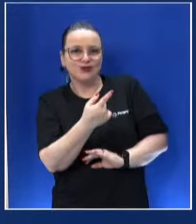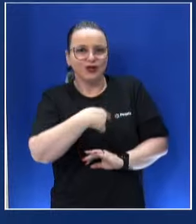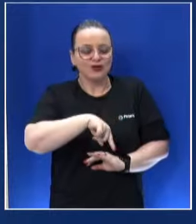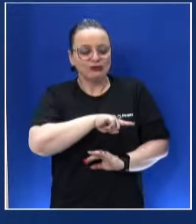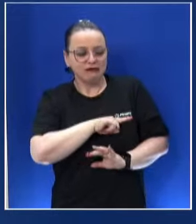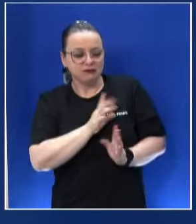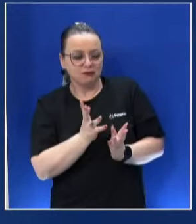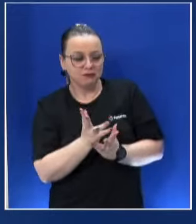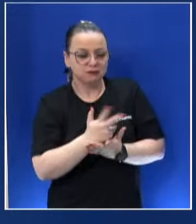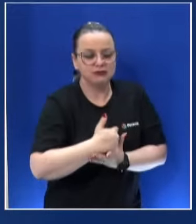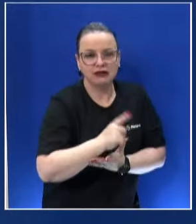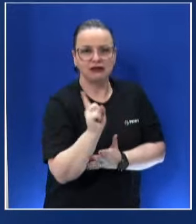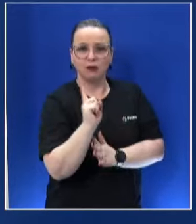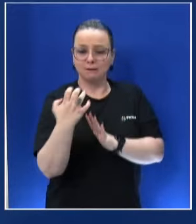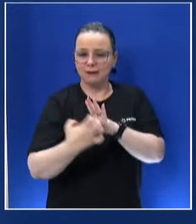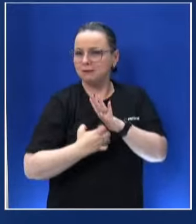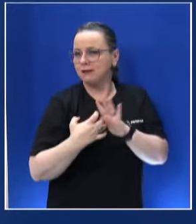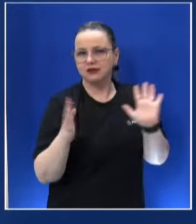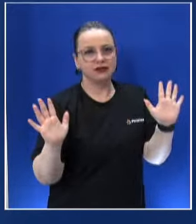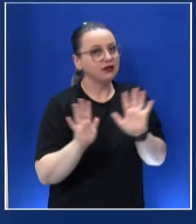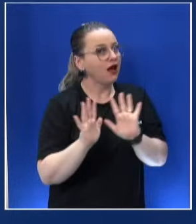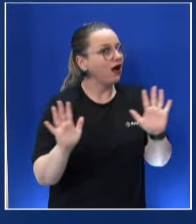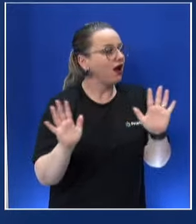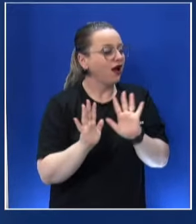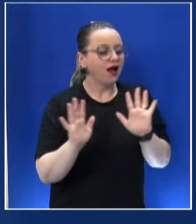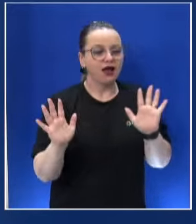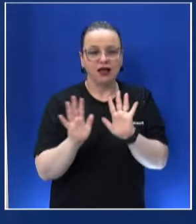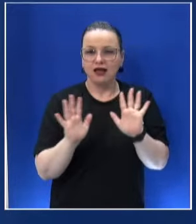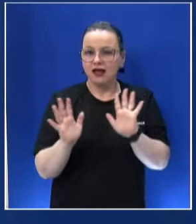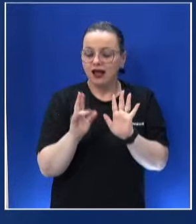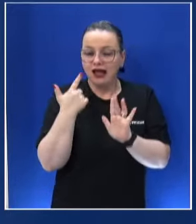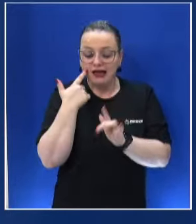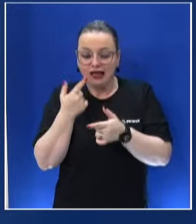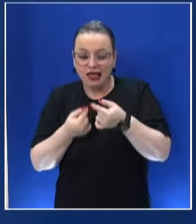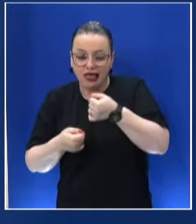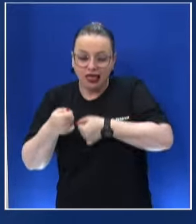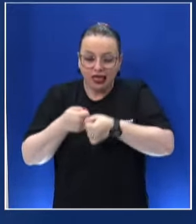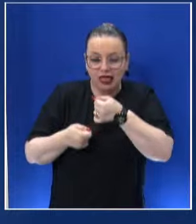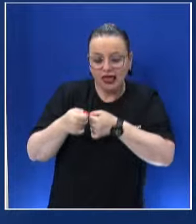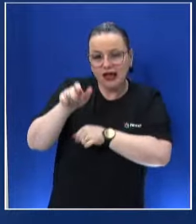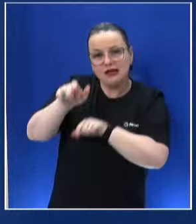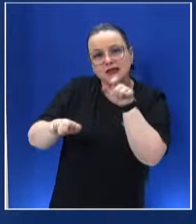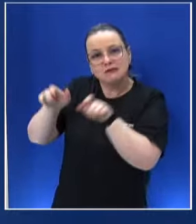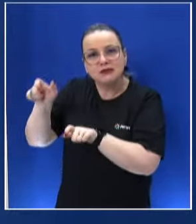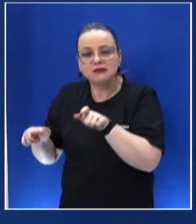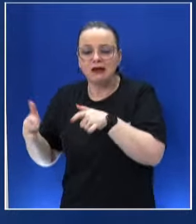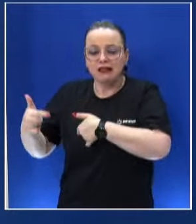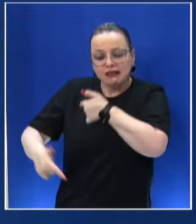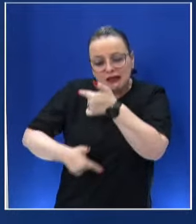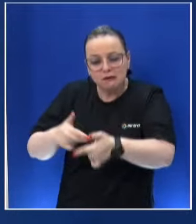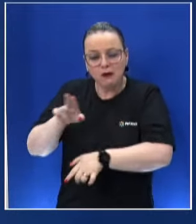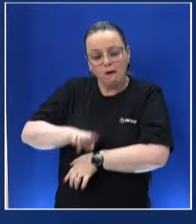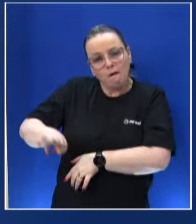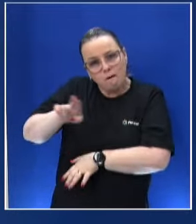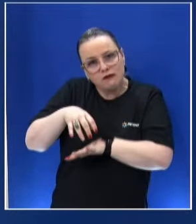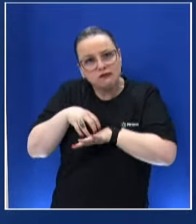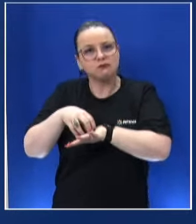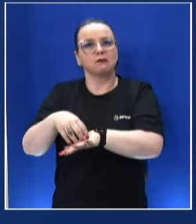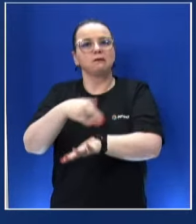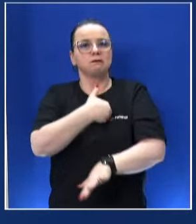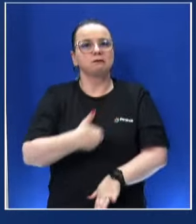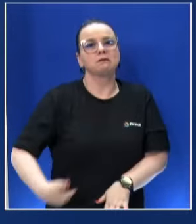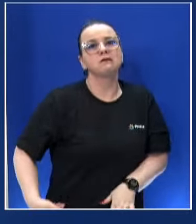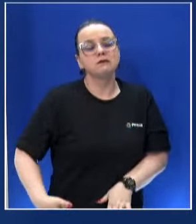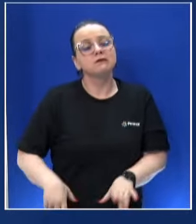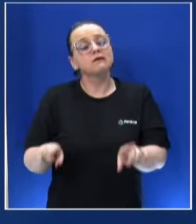aportando não é para empresário, é para custear o trabalhador. Aquele que usa o sistema de transporte coletivo. E quer dizer